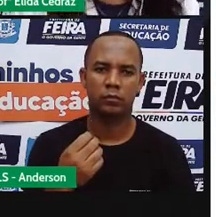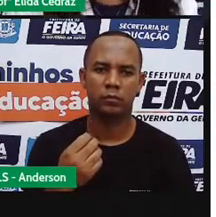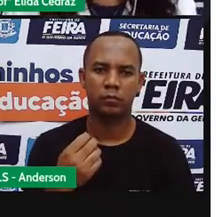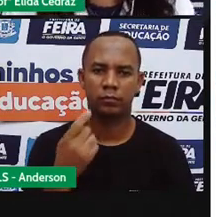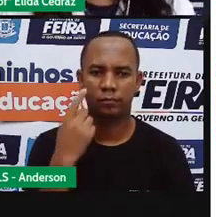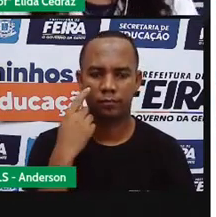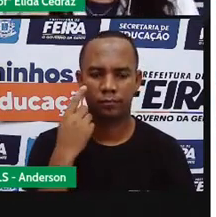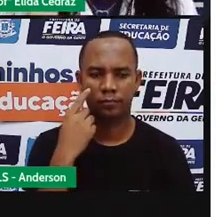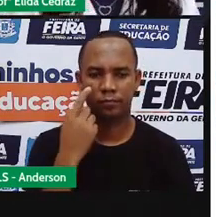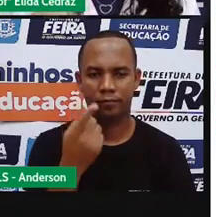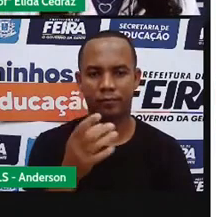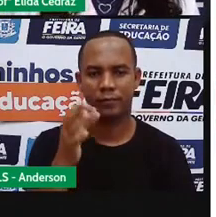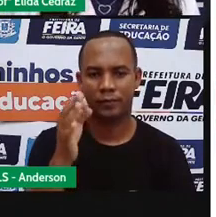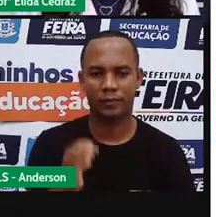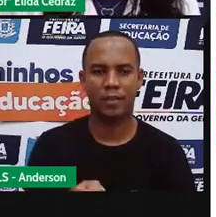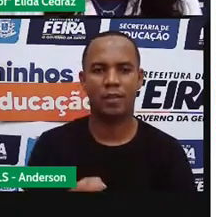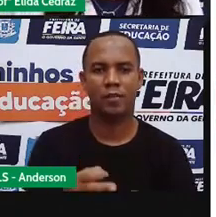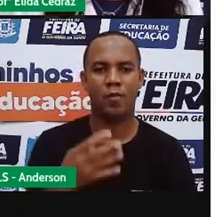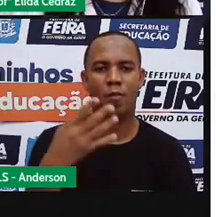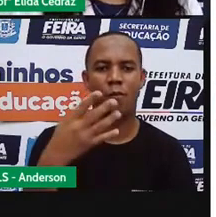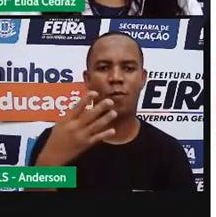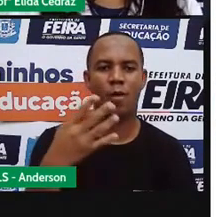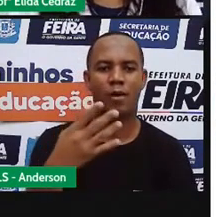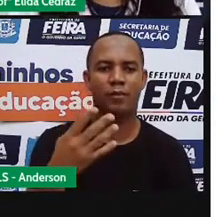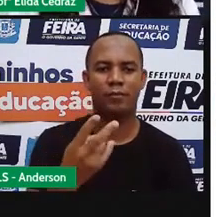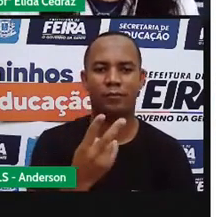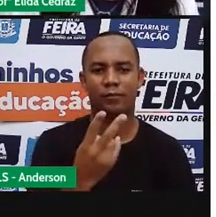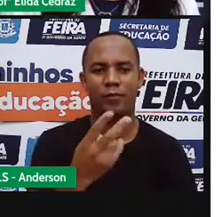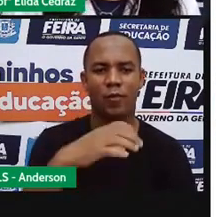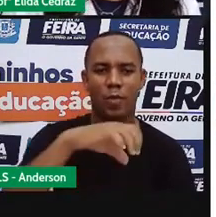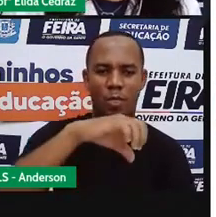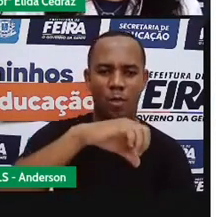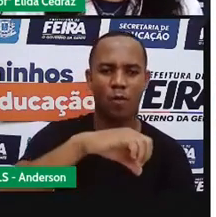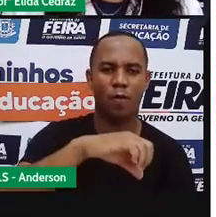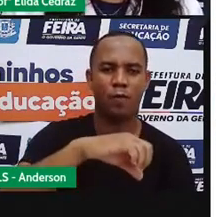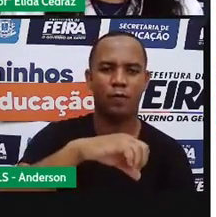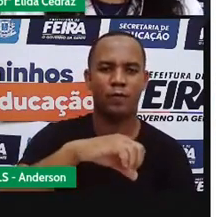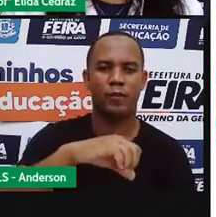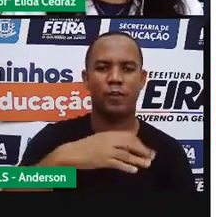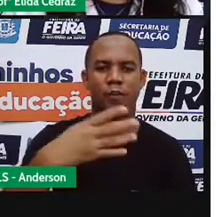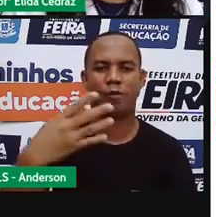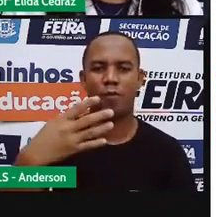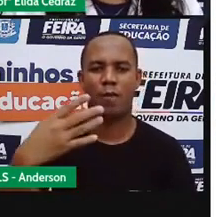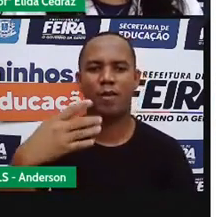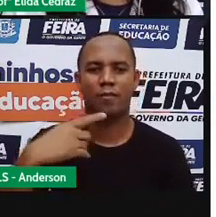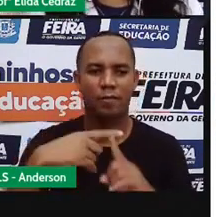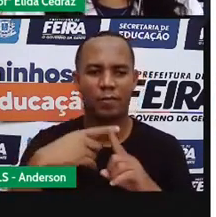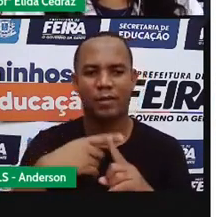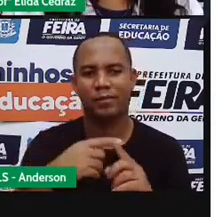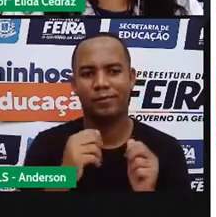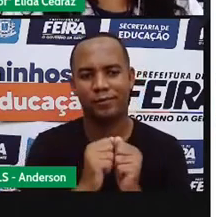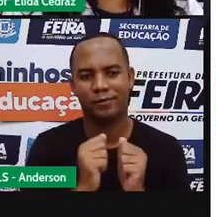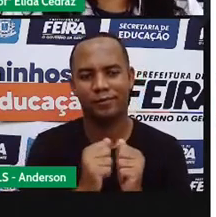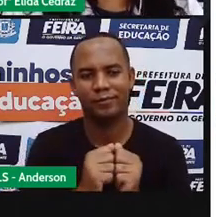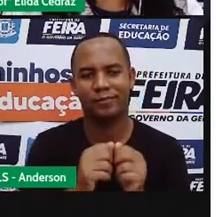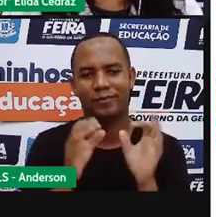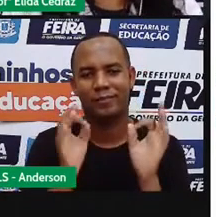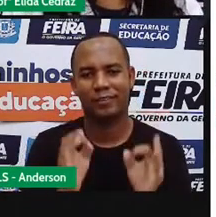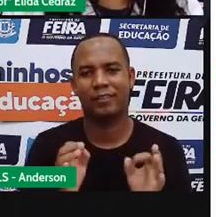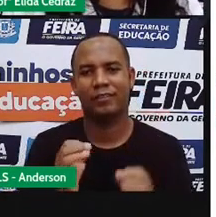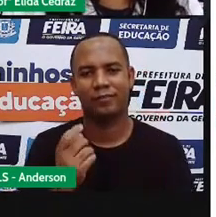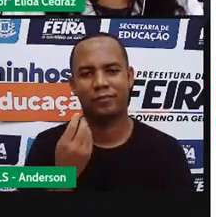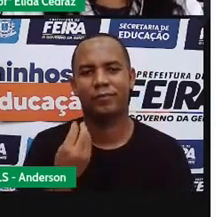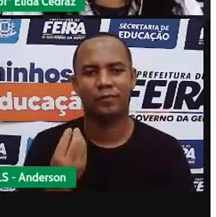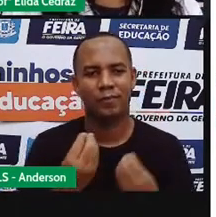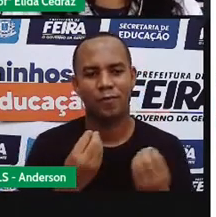Isso aí. Olha só. Agora, fez a capacidade certinha do aquário.